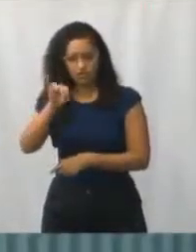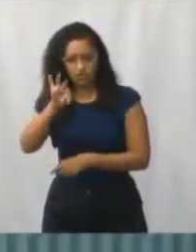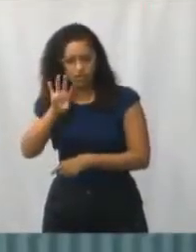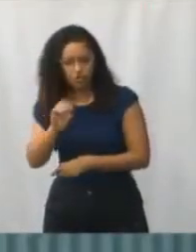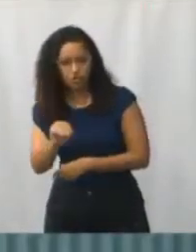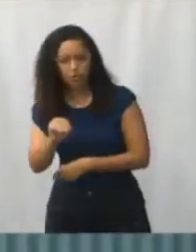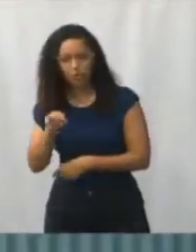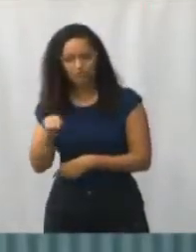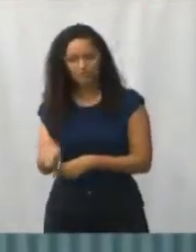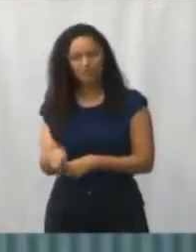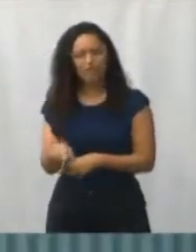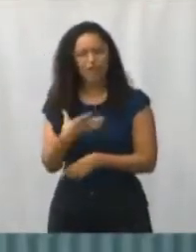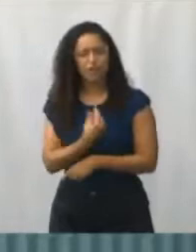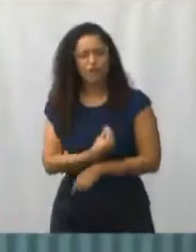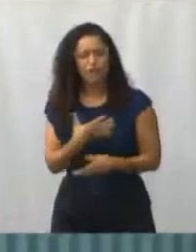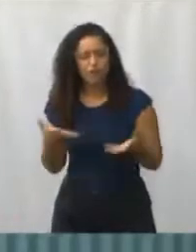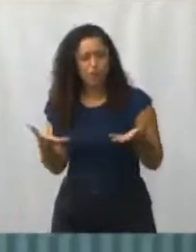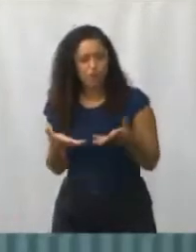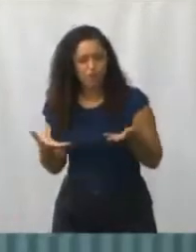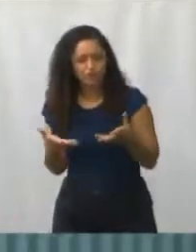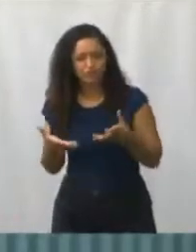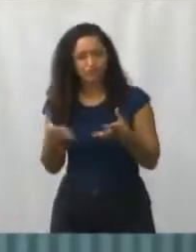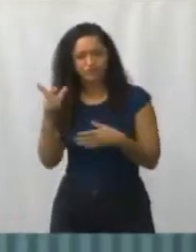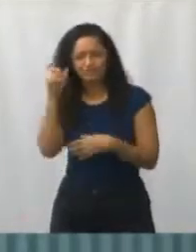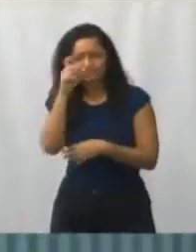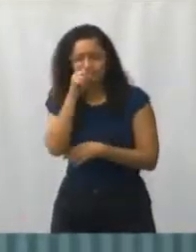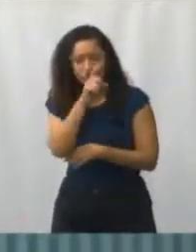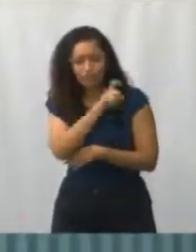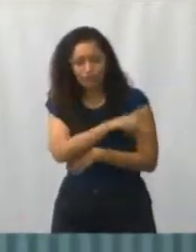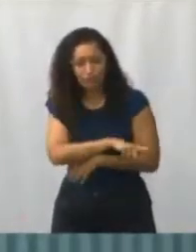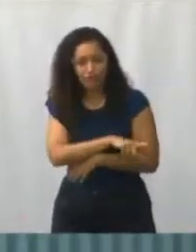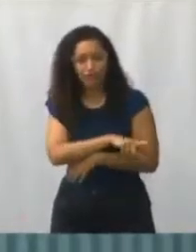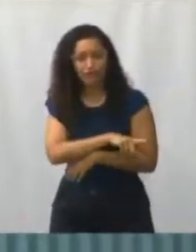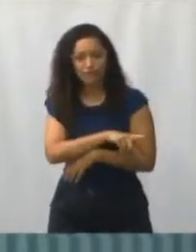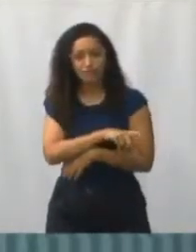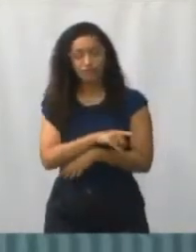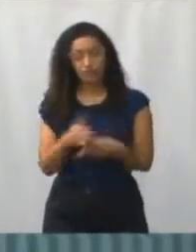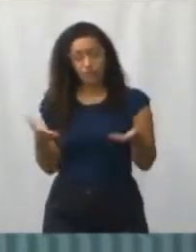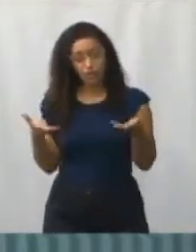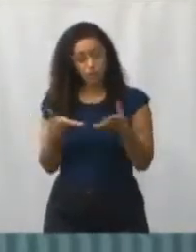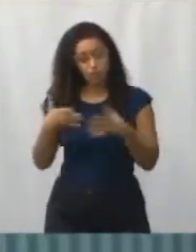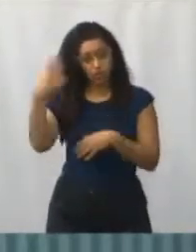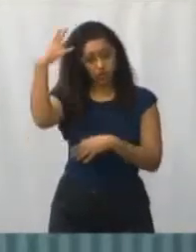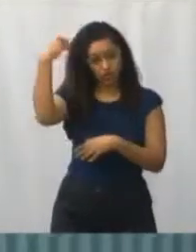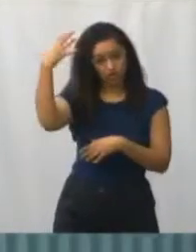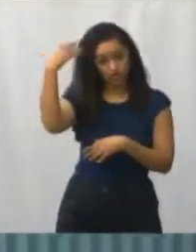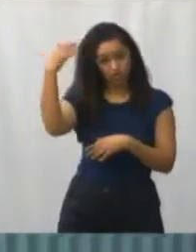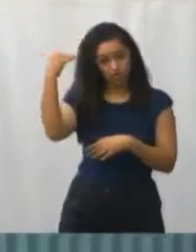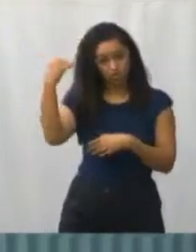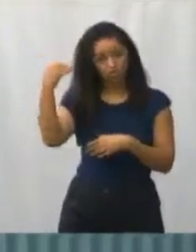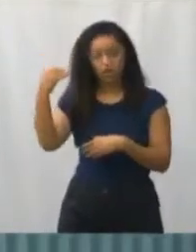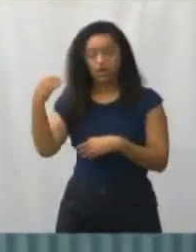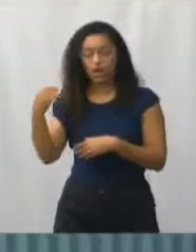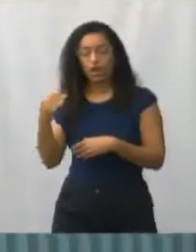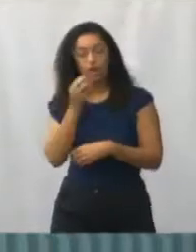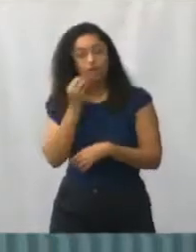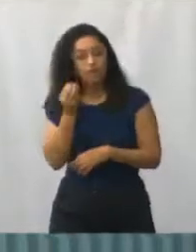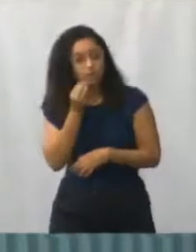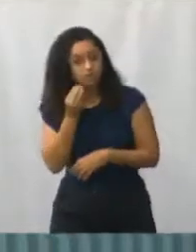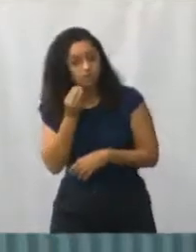por um momento muito difícil, apesar que a gente fala que é o território do bem. Mas existe um percentual muito